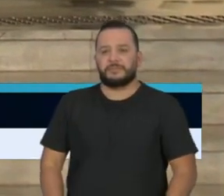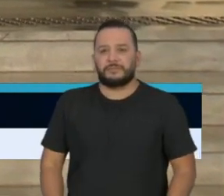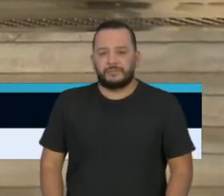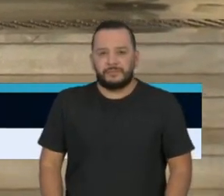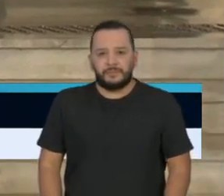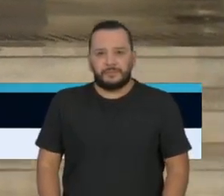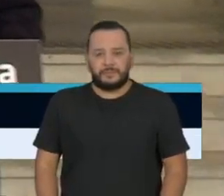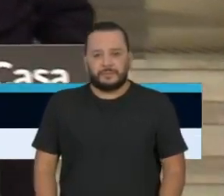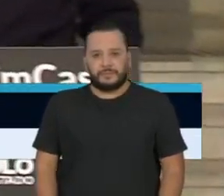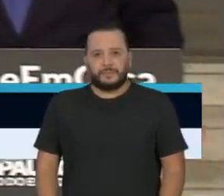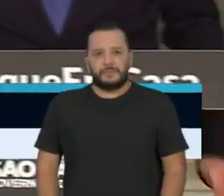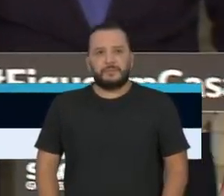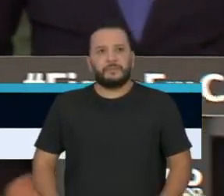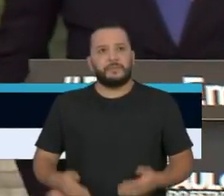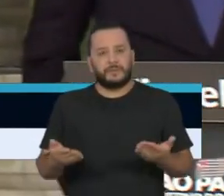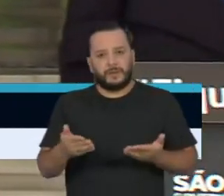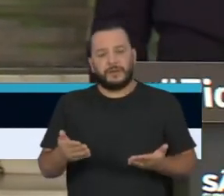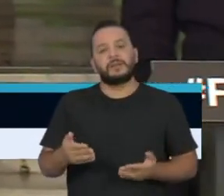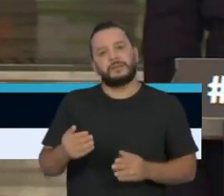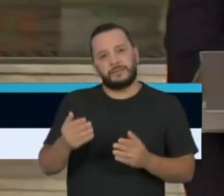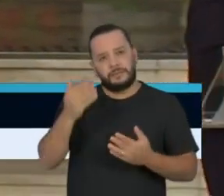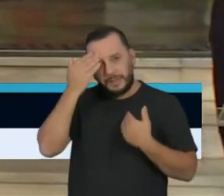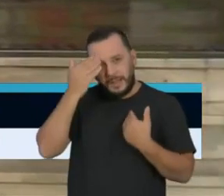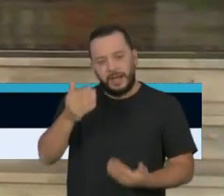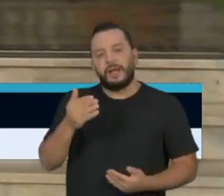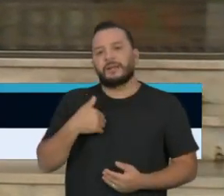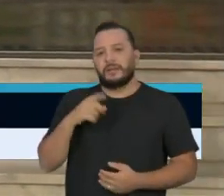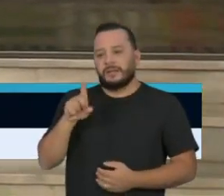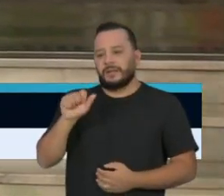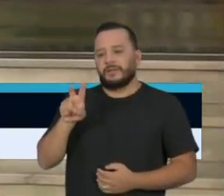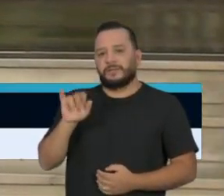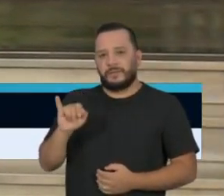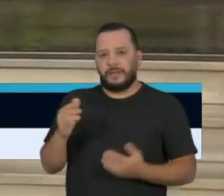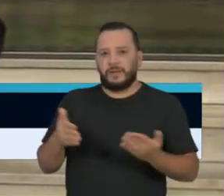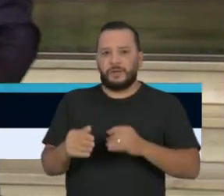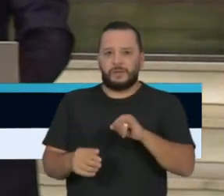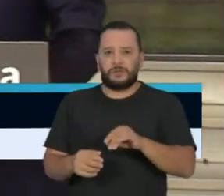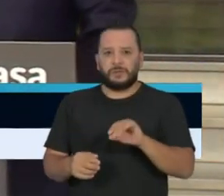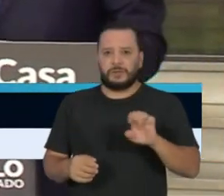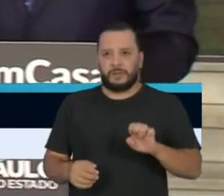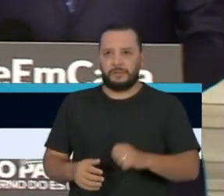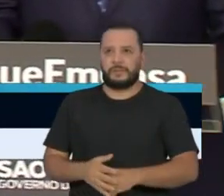Obrigado, doutor Guerman. Obrigado, doutor Davi Uip, perdão. Agora sim, José Henrique Guerman.